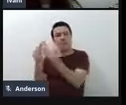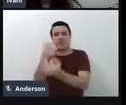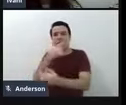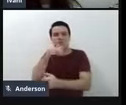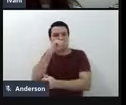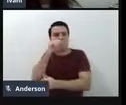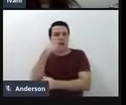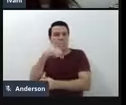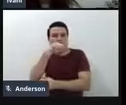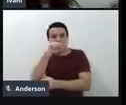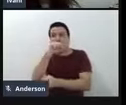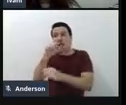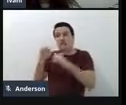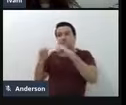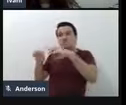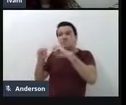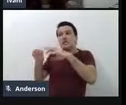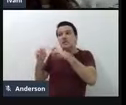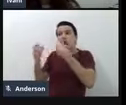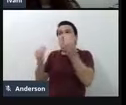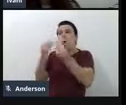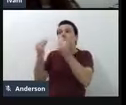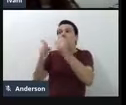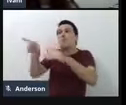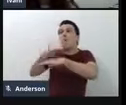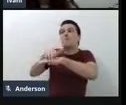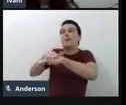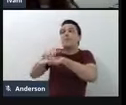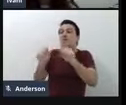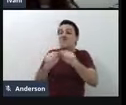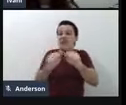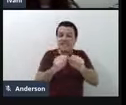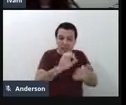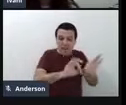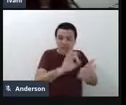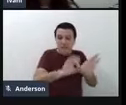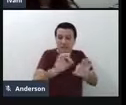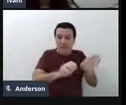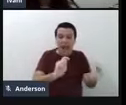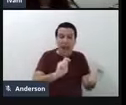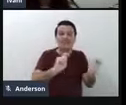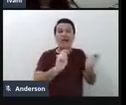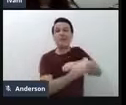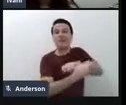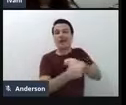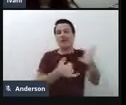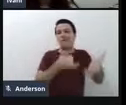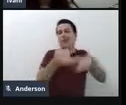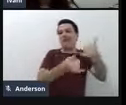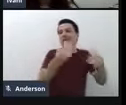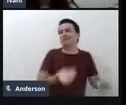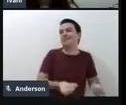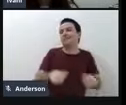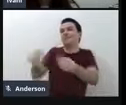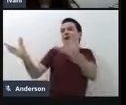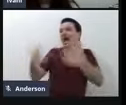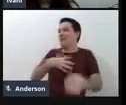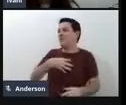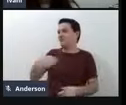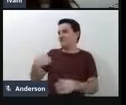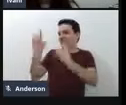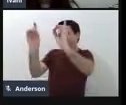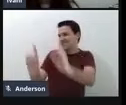formados a fazer esse circuito muito simples para que seus filhos tenham acesso a esse tipo de brinquedo,